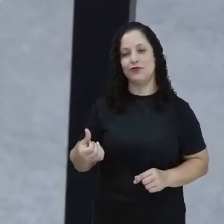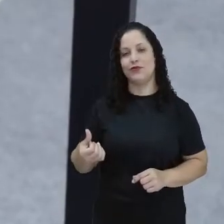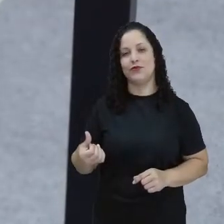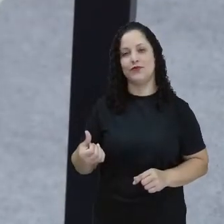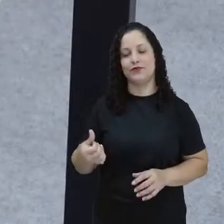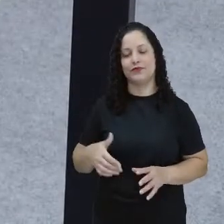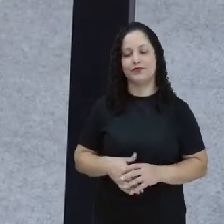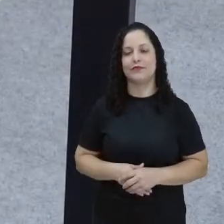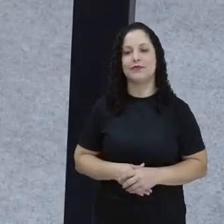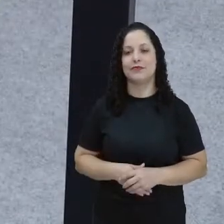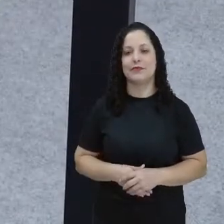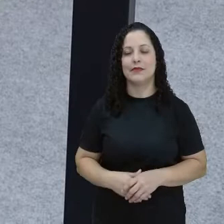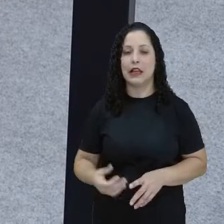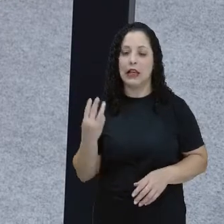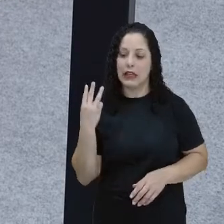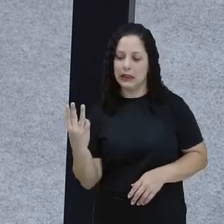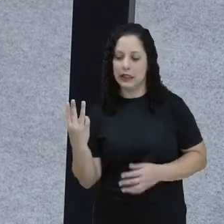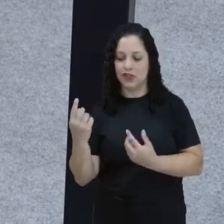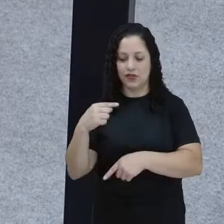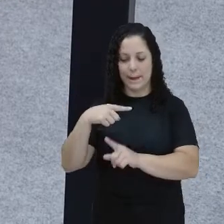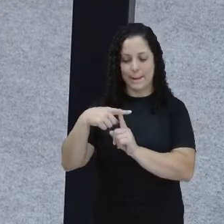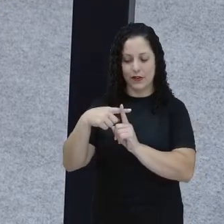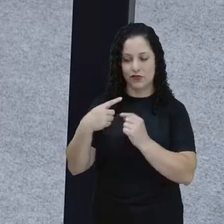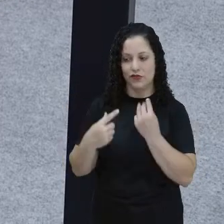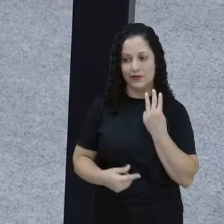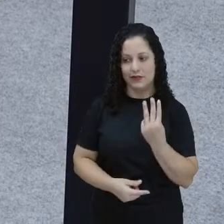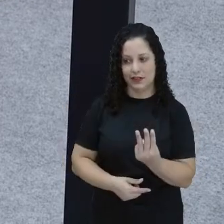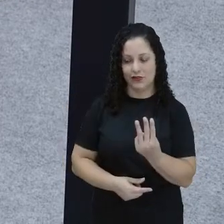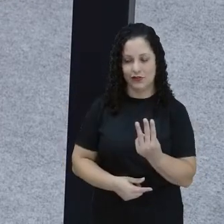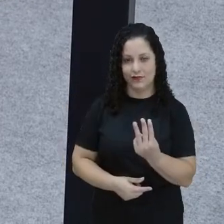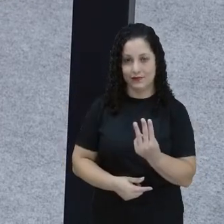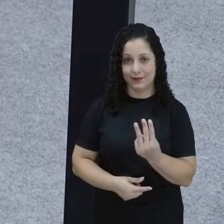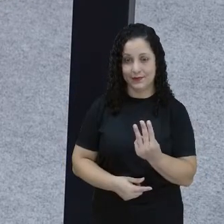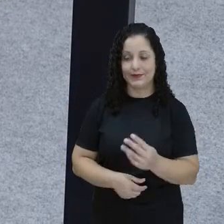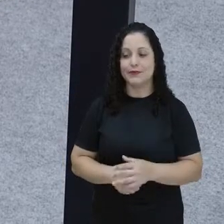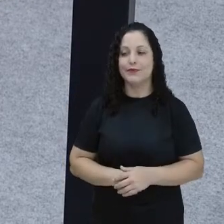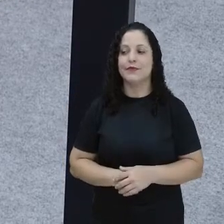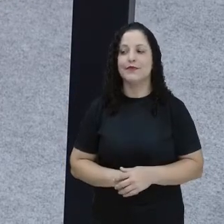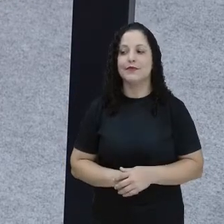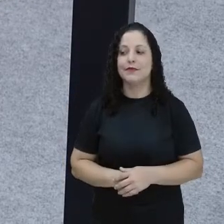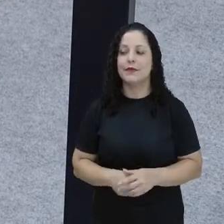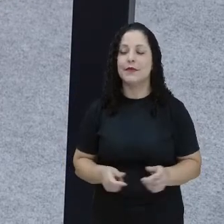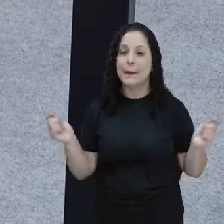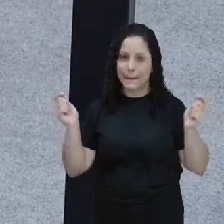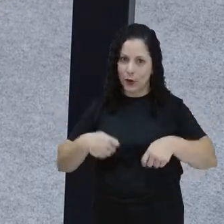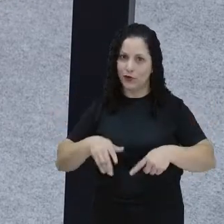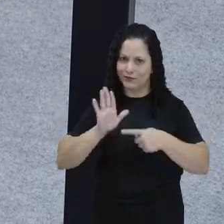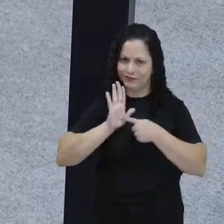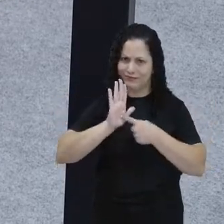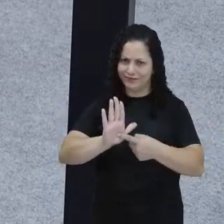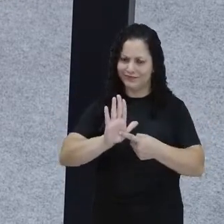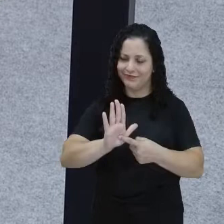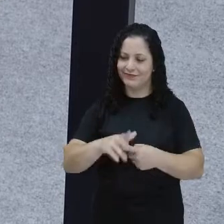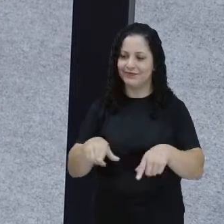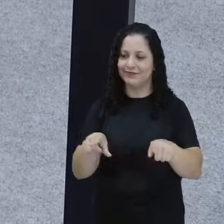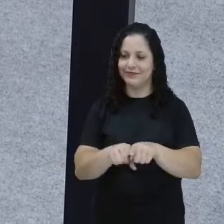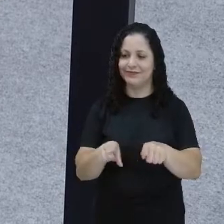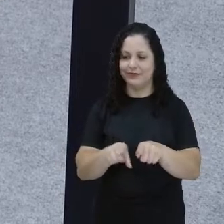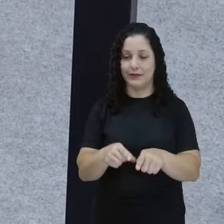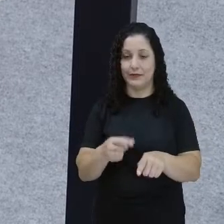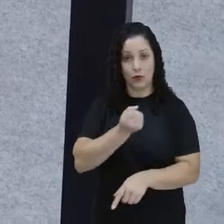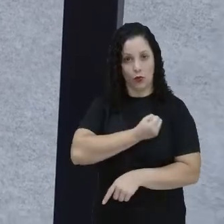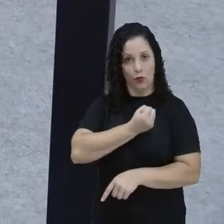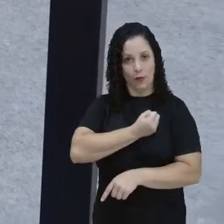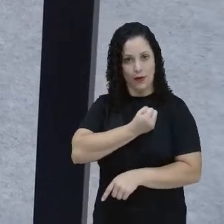já mostrou, porque é três mais três, não é isso? Isso mesmo. Eu posso fazer assim, ó. Representar com o número.